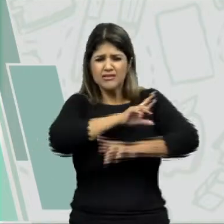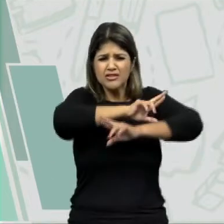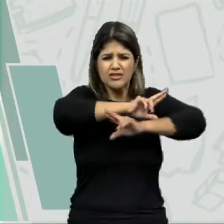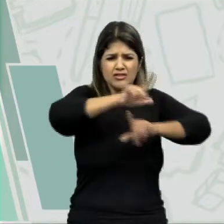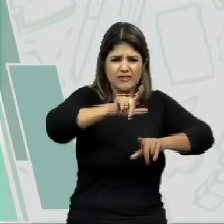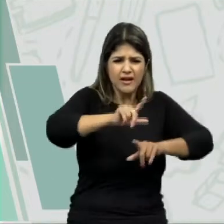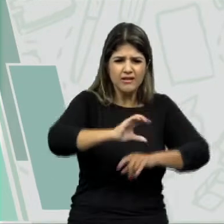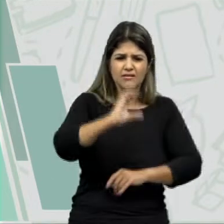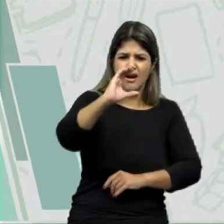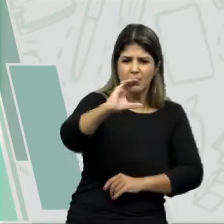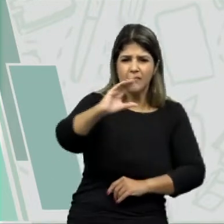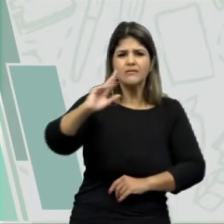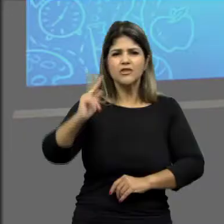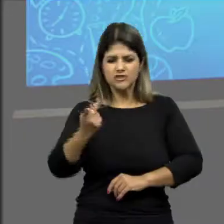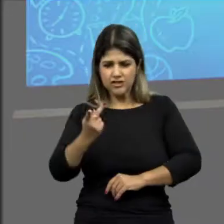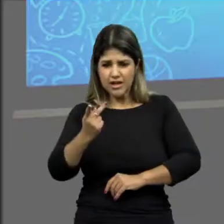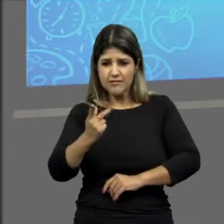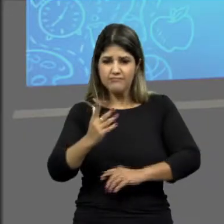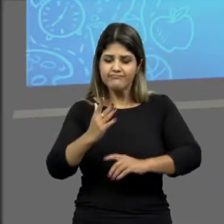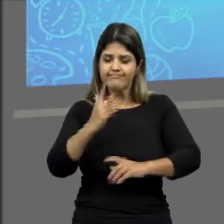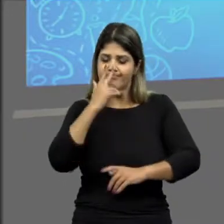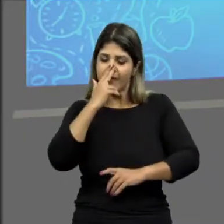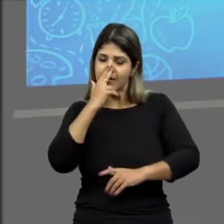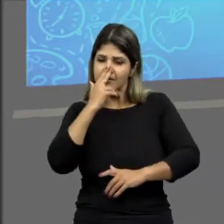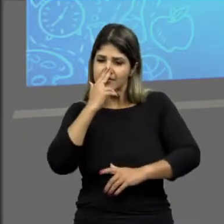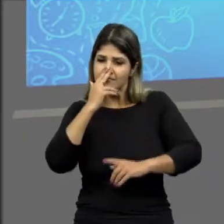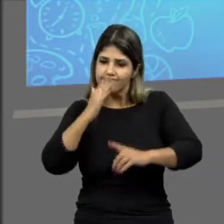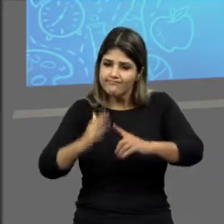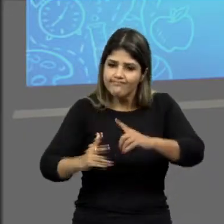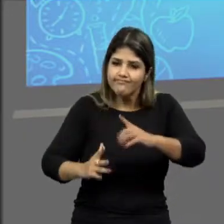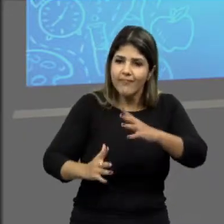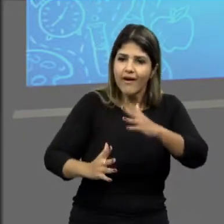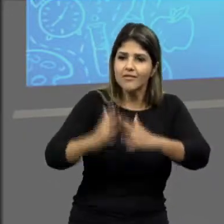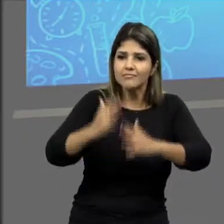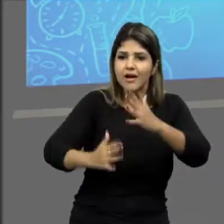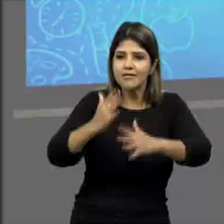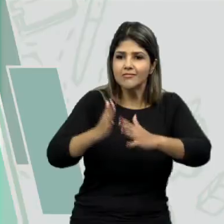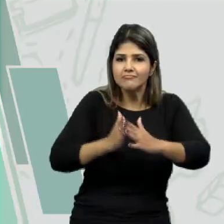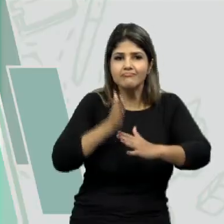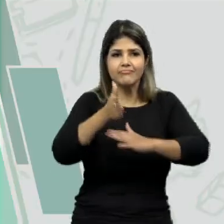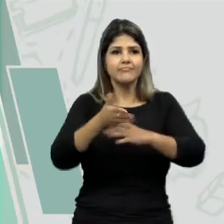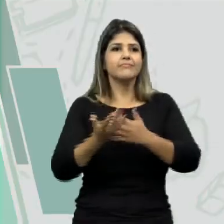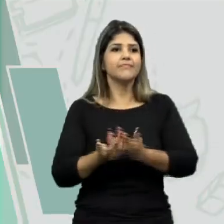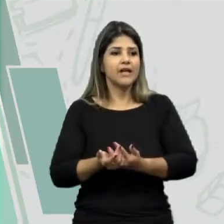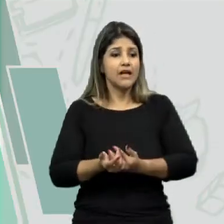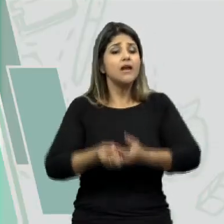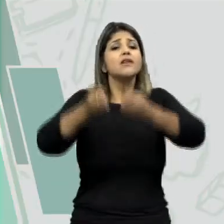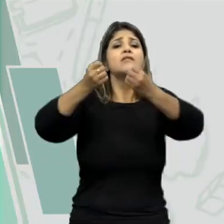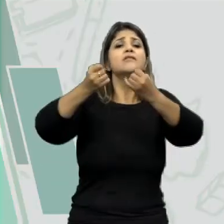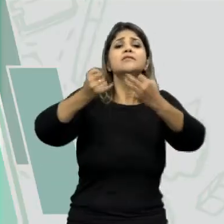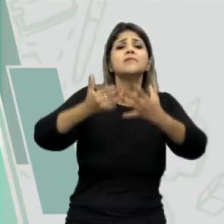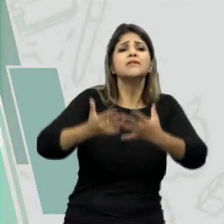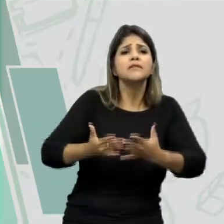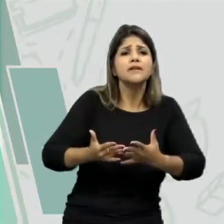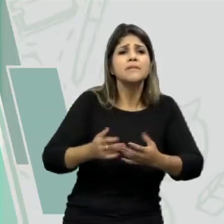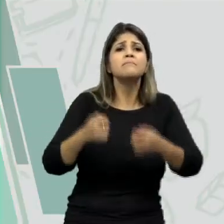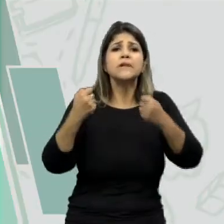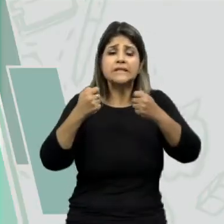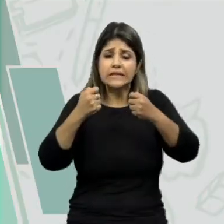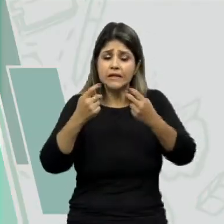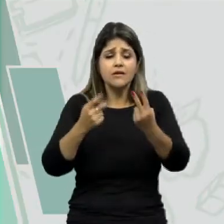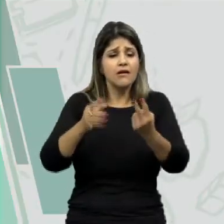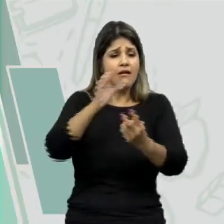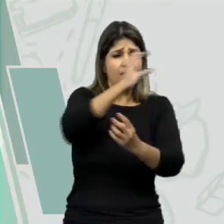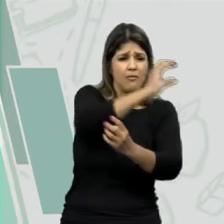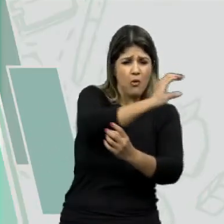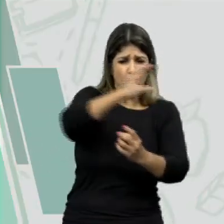átomo diferente de carbono e hidrogênio, interrompendo a ligação entre esses dois carbonos, tá? Presta atenção no que eu vou te falar. Tem que estar